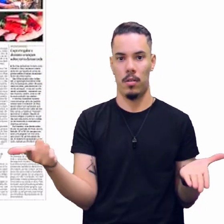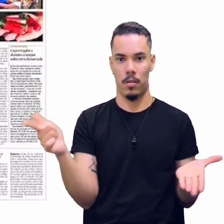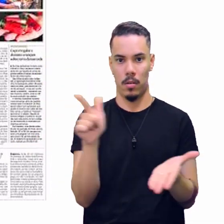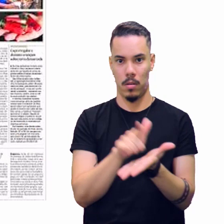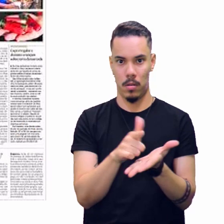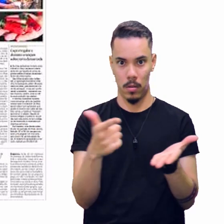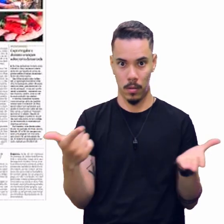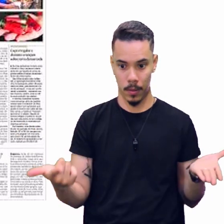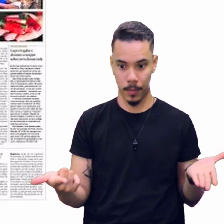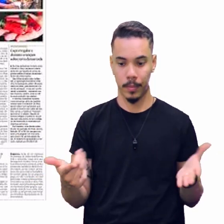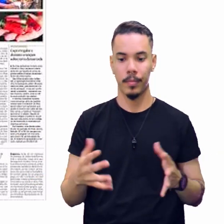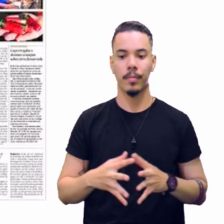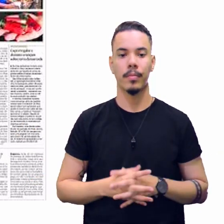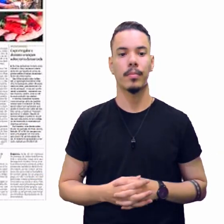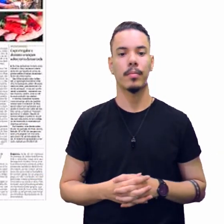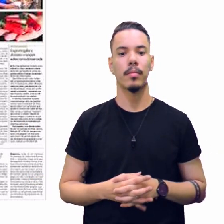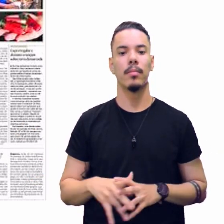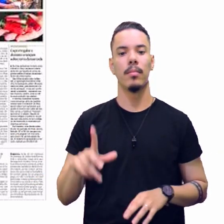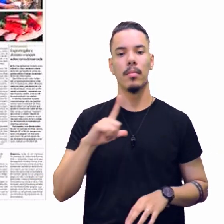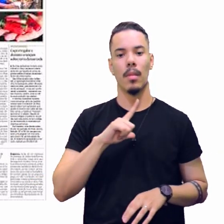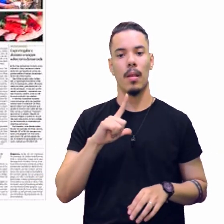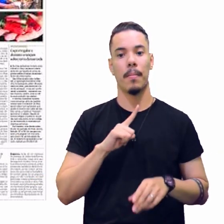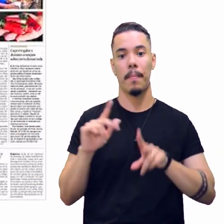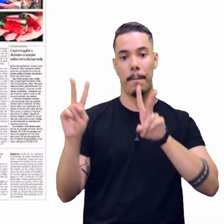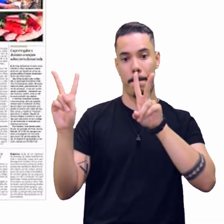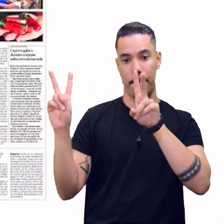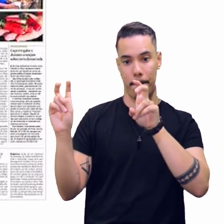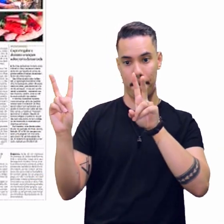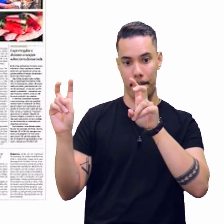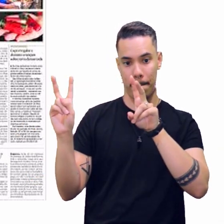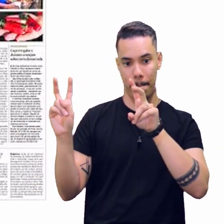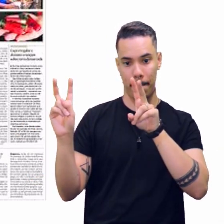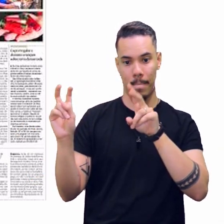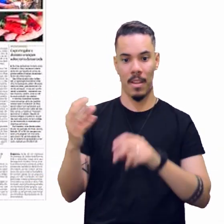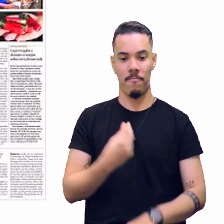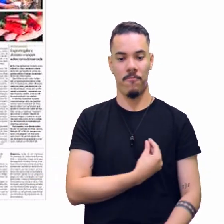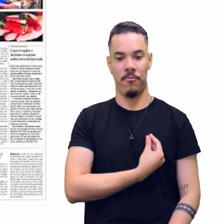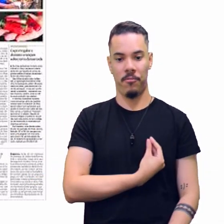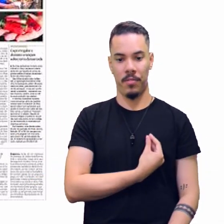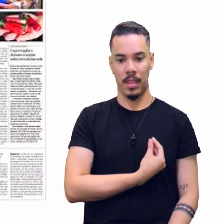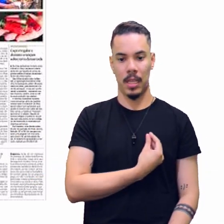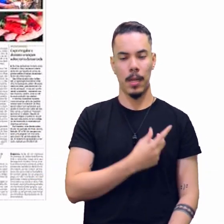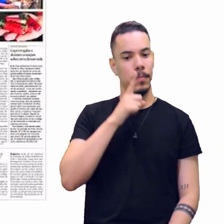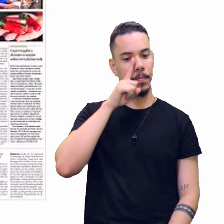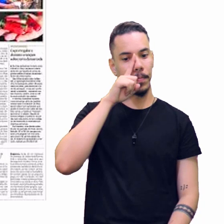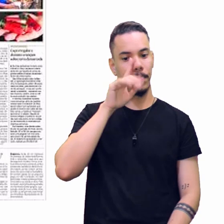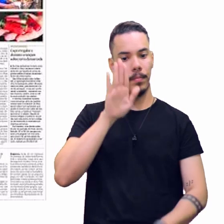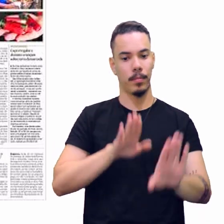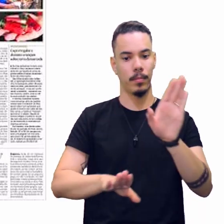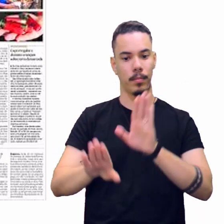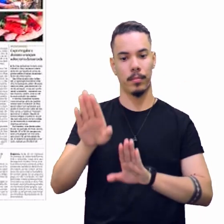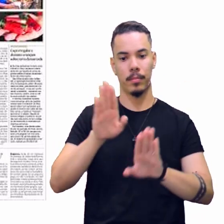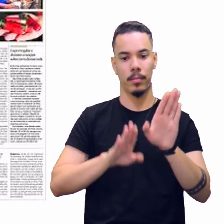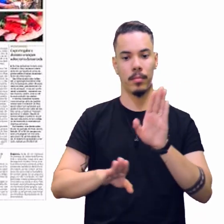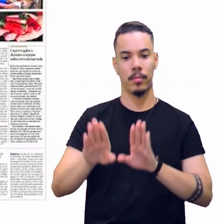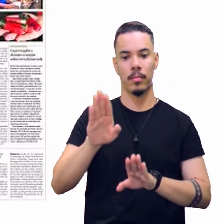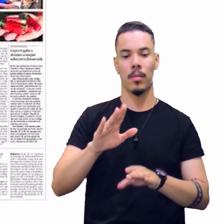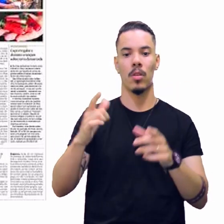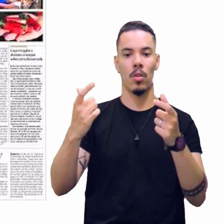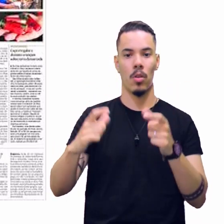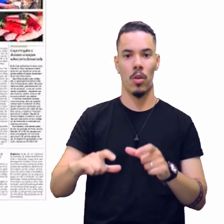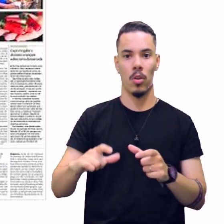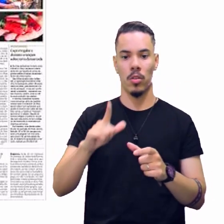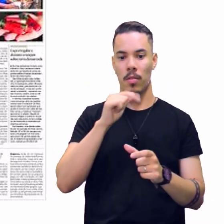tá certo? Aí vem o título, que é Vidas em Risco no Vale do Jamari.